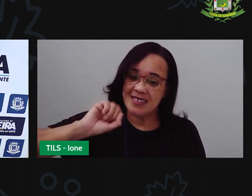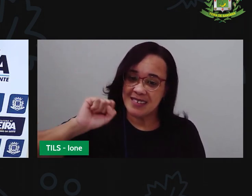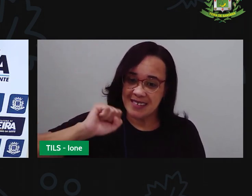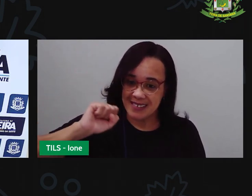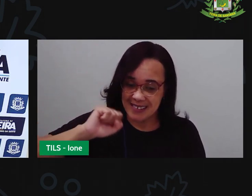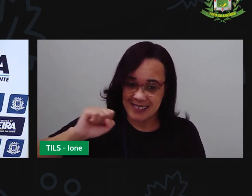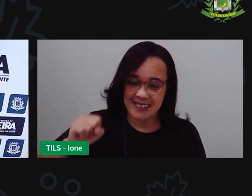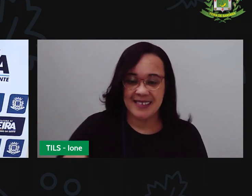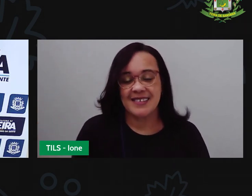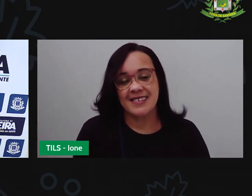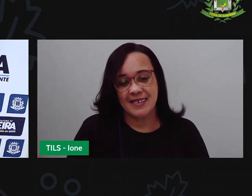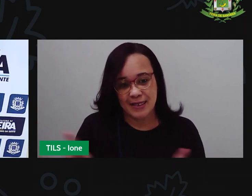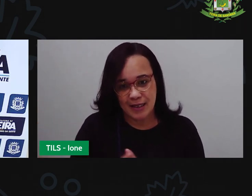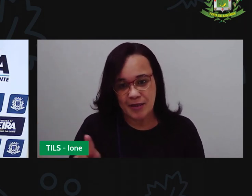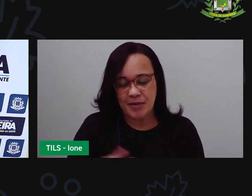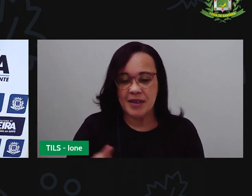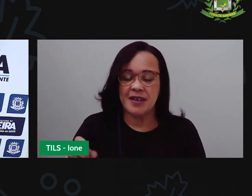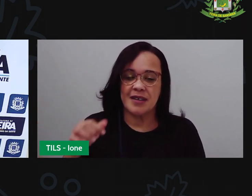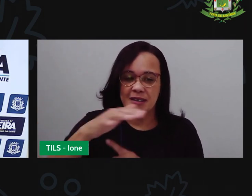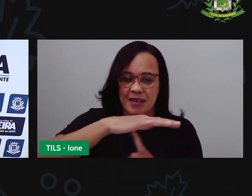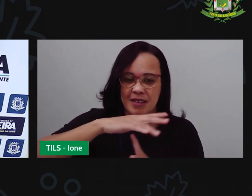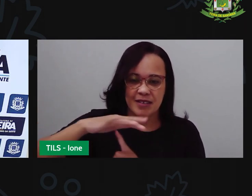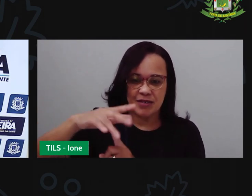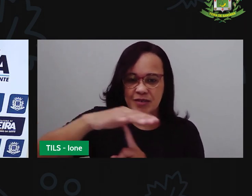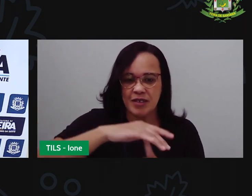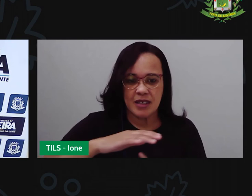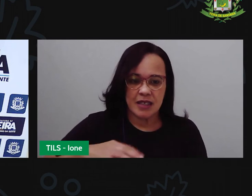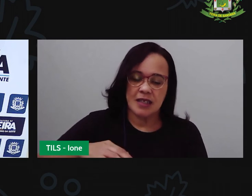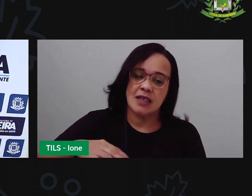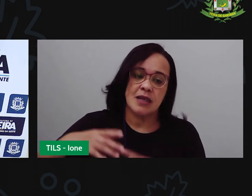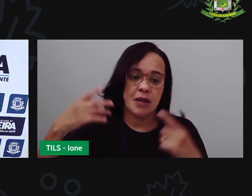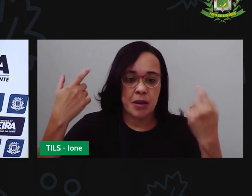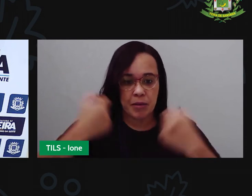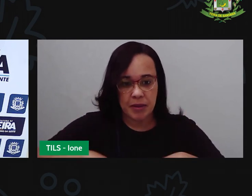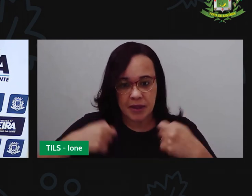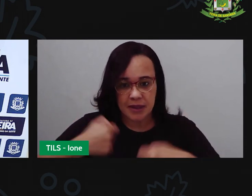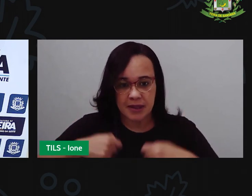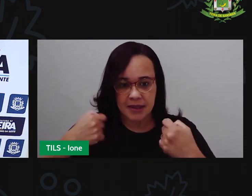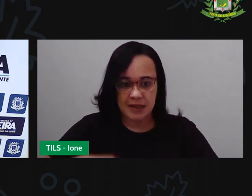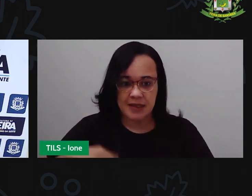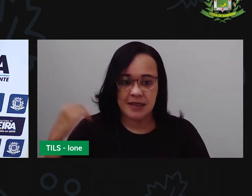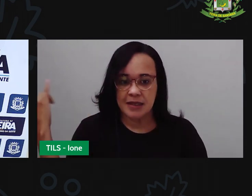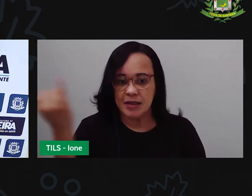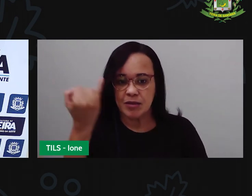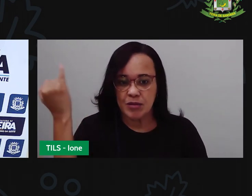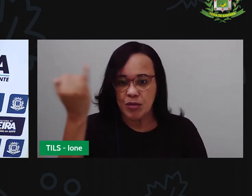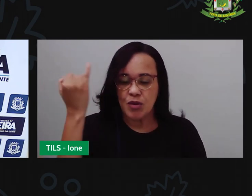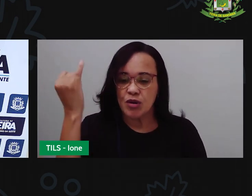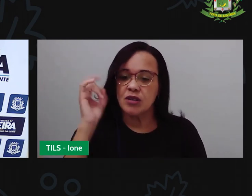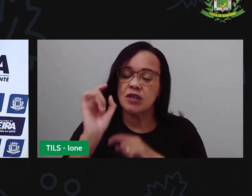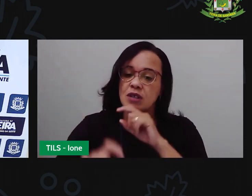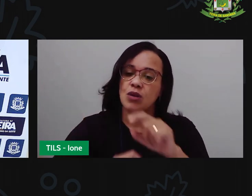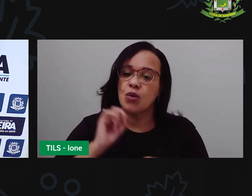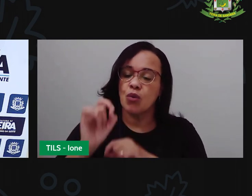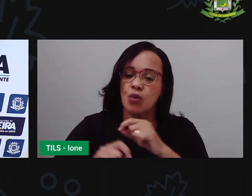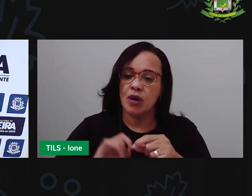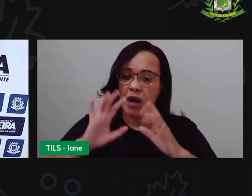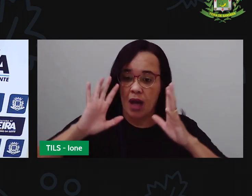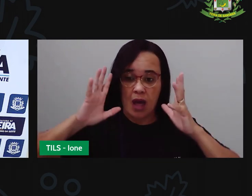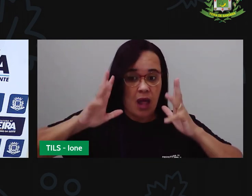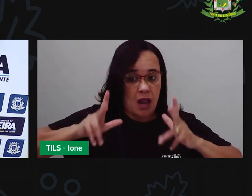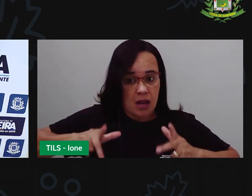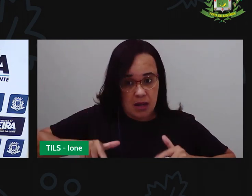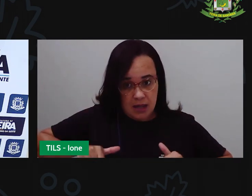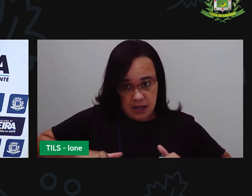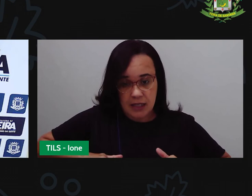que na feira e no centro de é muito importante ter cuidado e de higiene, como, né, se você